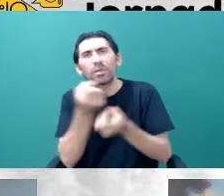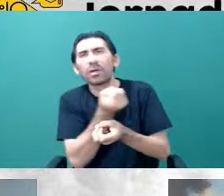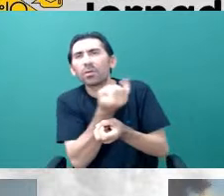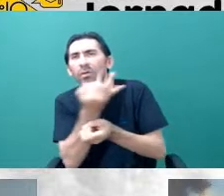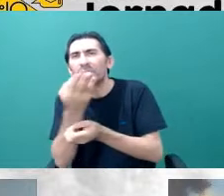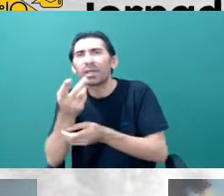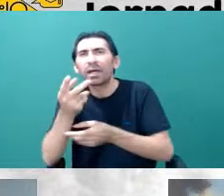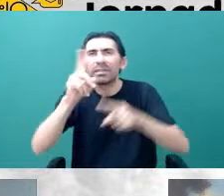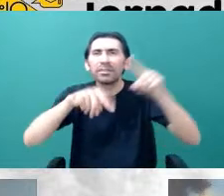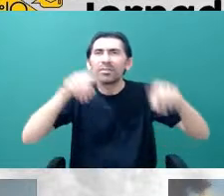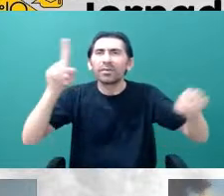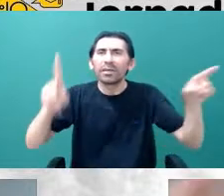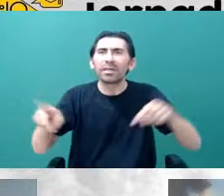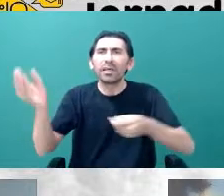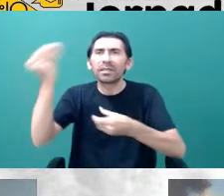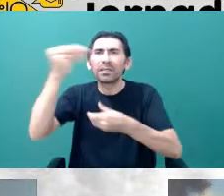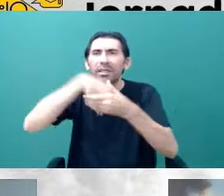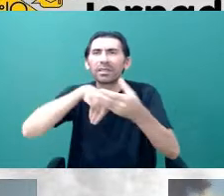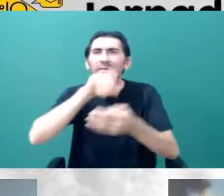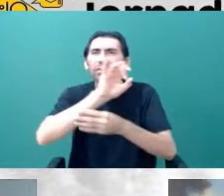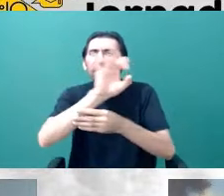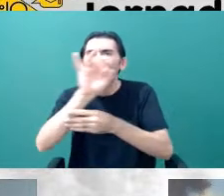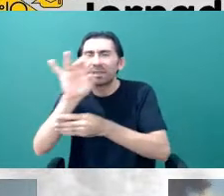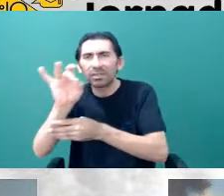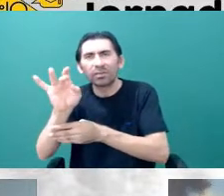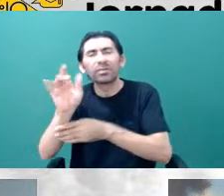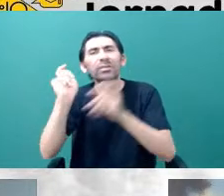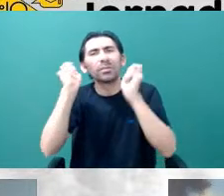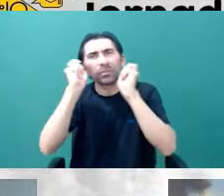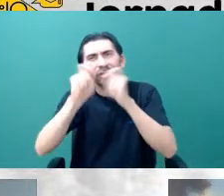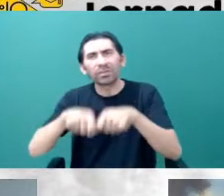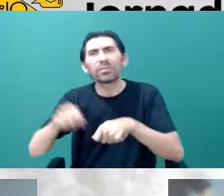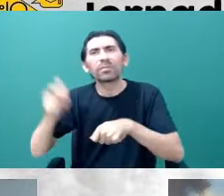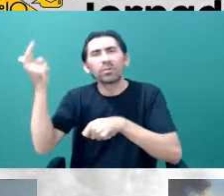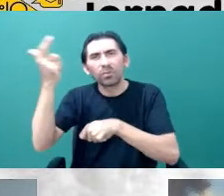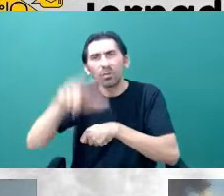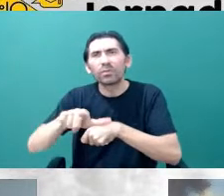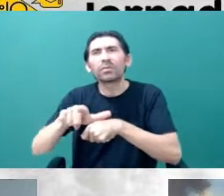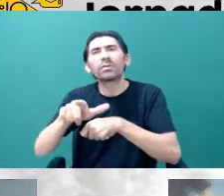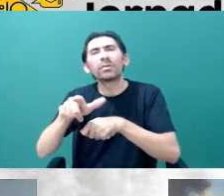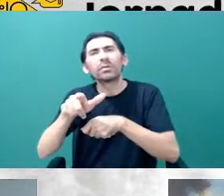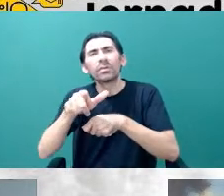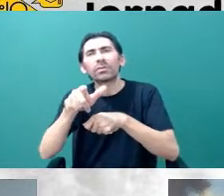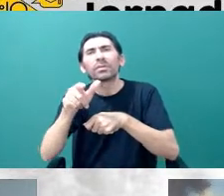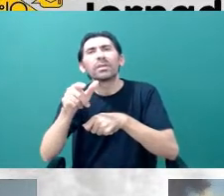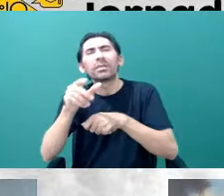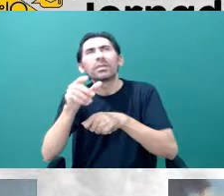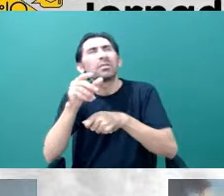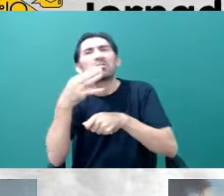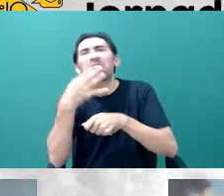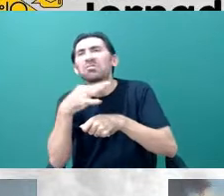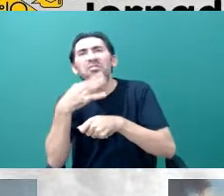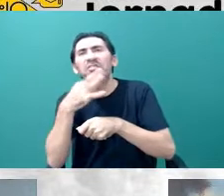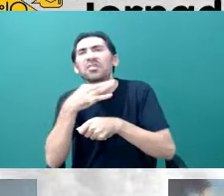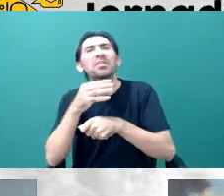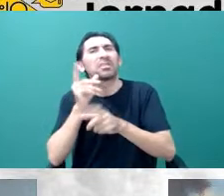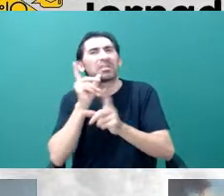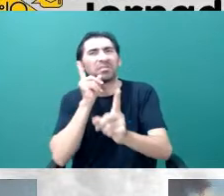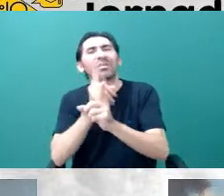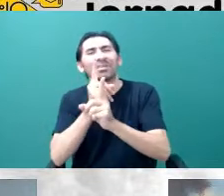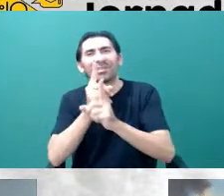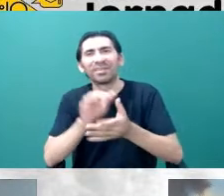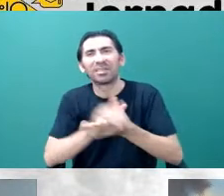que nós teremos acesso e possivelmente outros tipos de objetos que a gente não conhece, ainda. Como o Kepler falou,